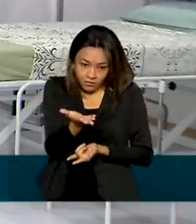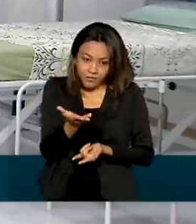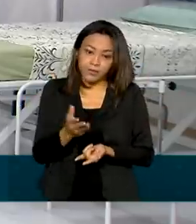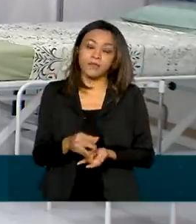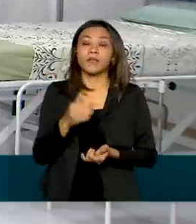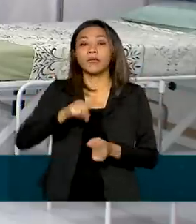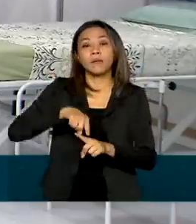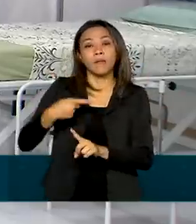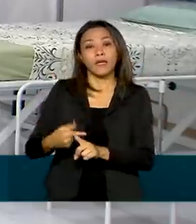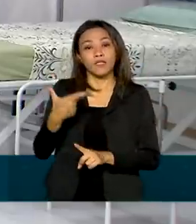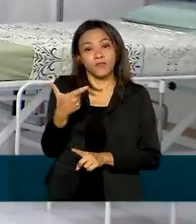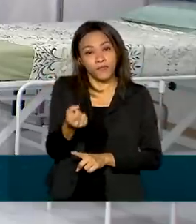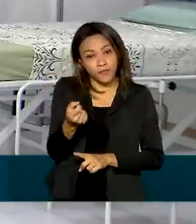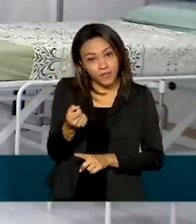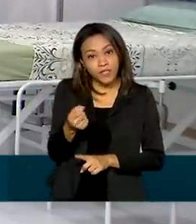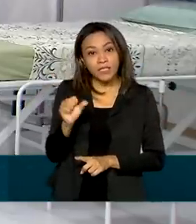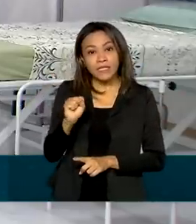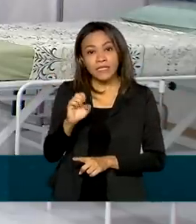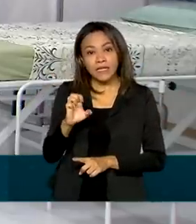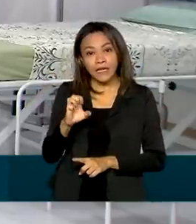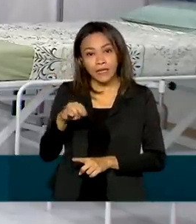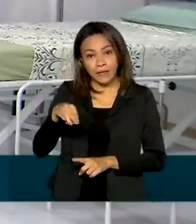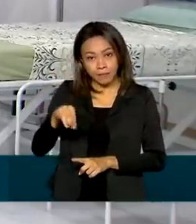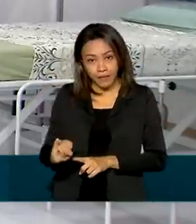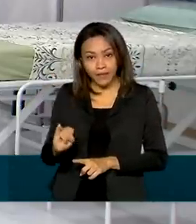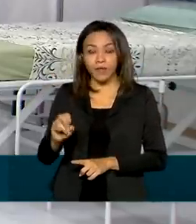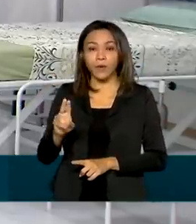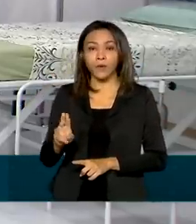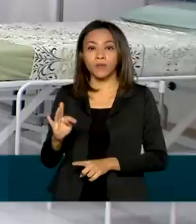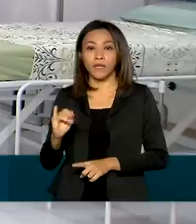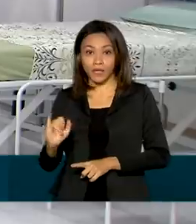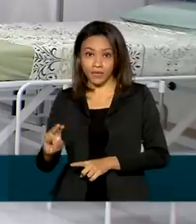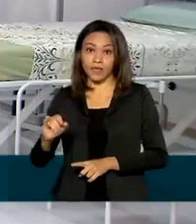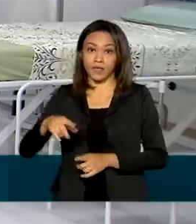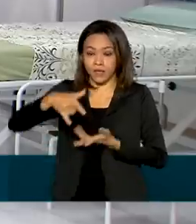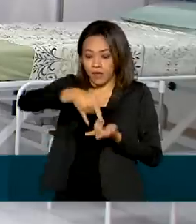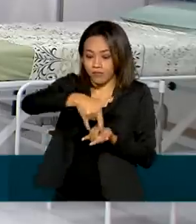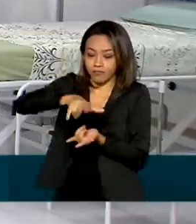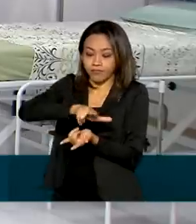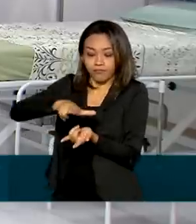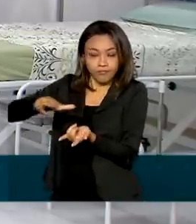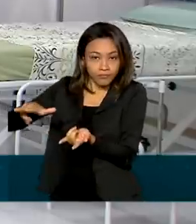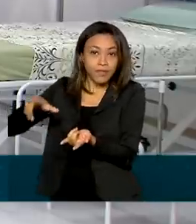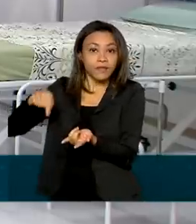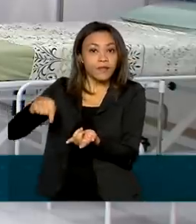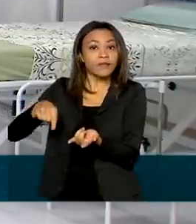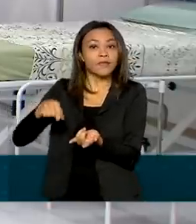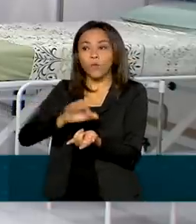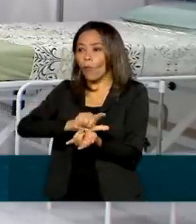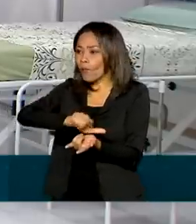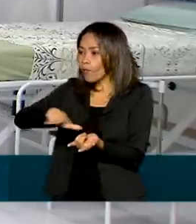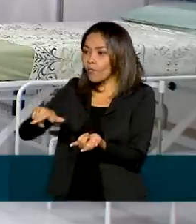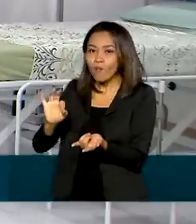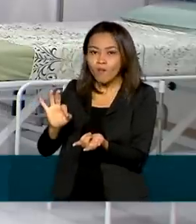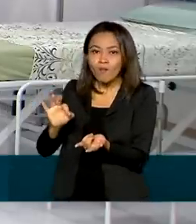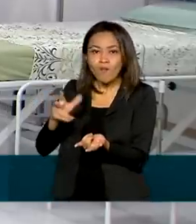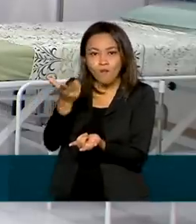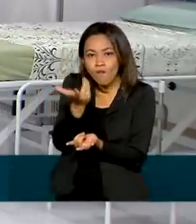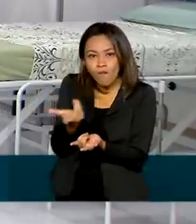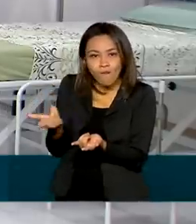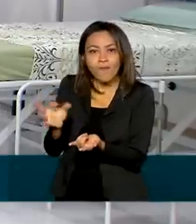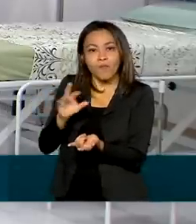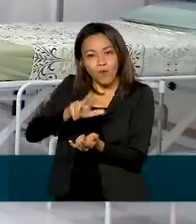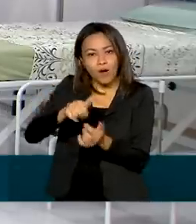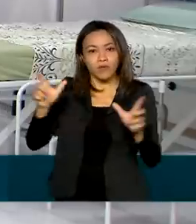20 leitos de semi-UTI que estão desocupados por conta da redução aí do número de casos da doença. Depois daqui